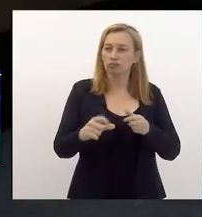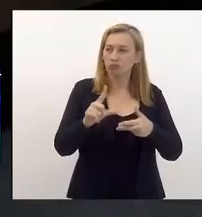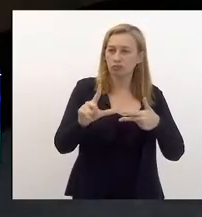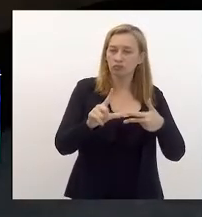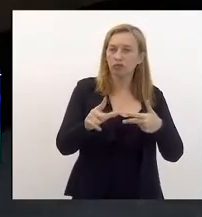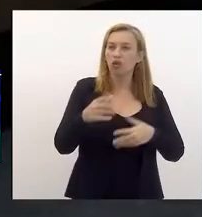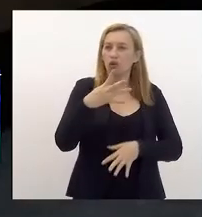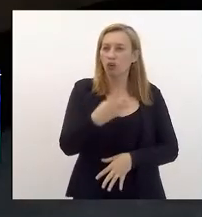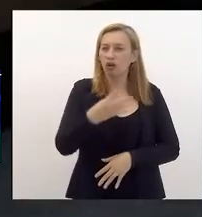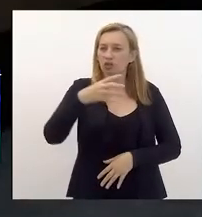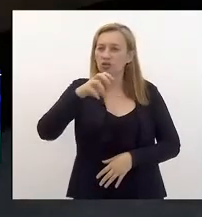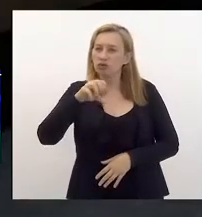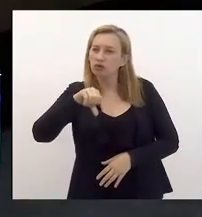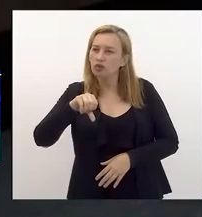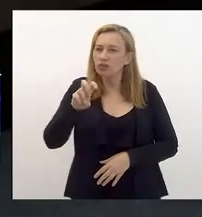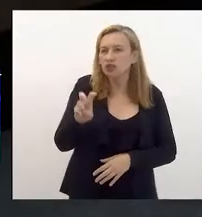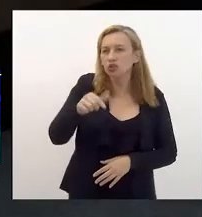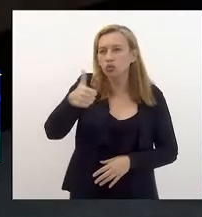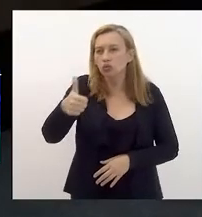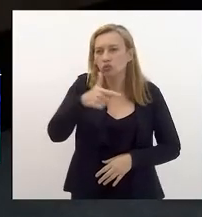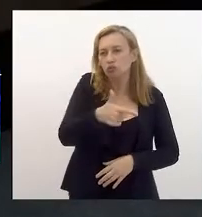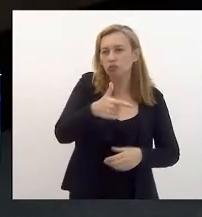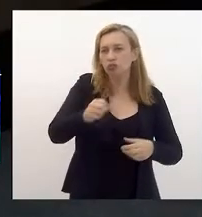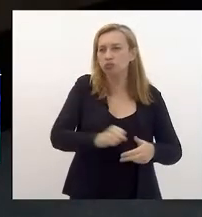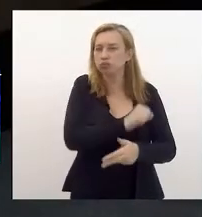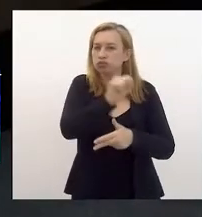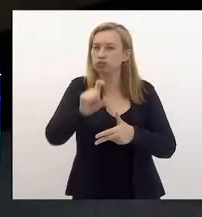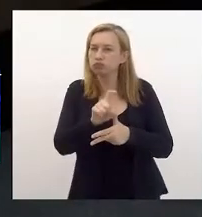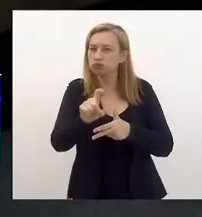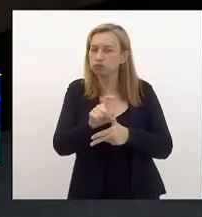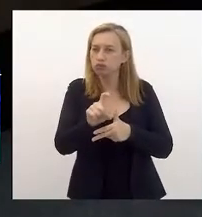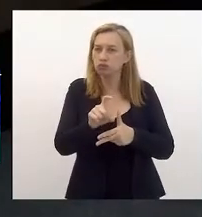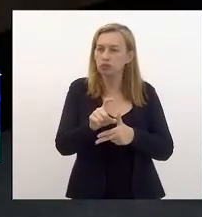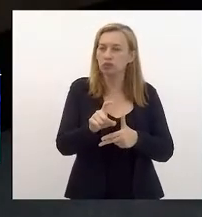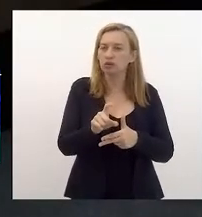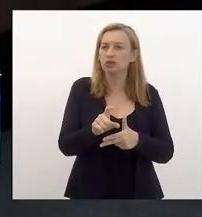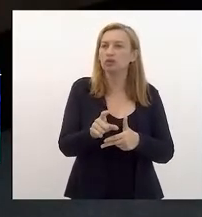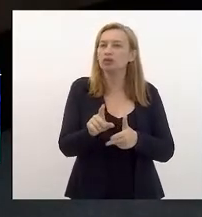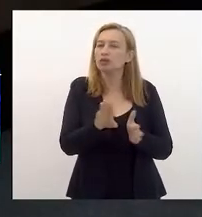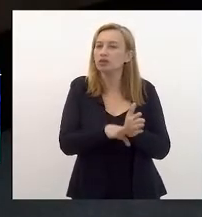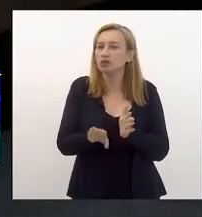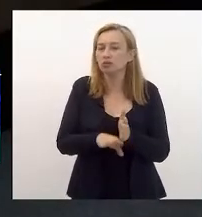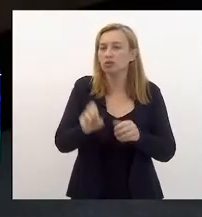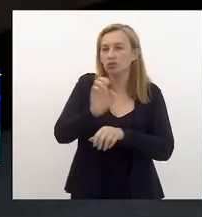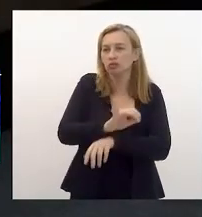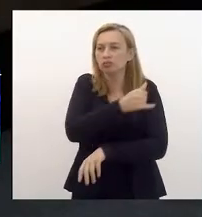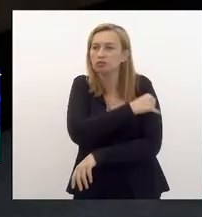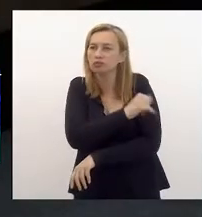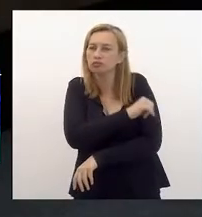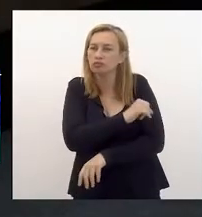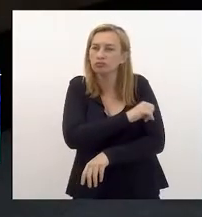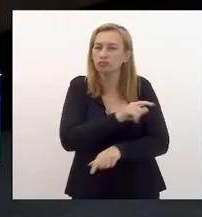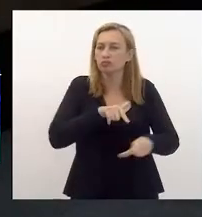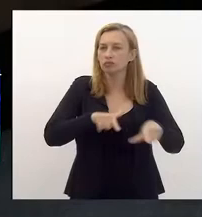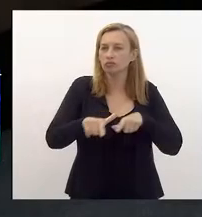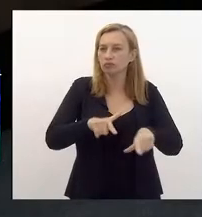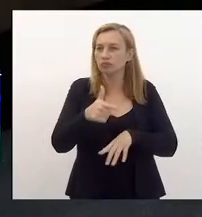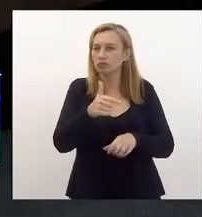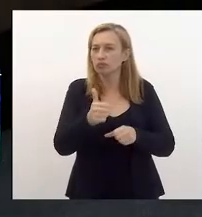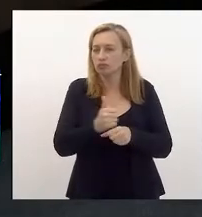4951-2021, do Poder Executivo, que estima receita e fixa despesa do Estado do Rio de Janeiro para o exercício 2022,